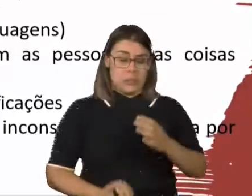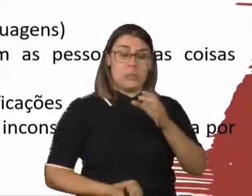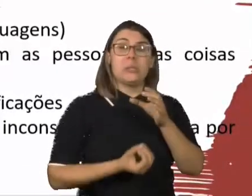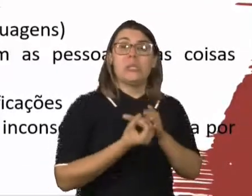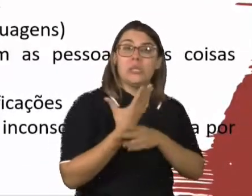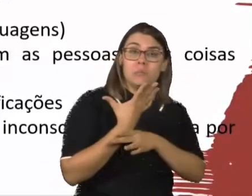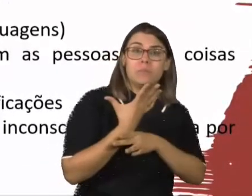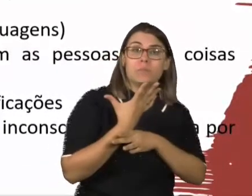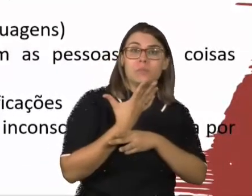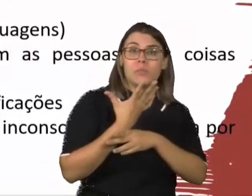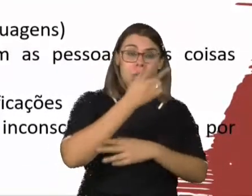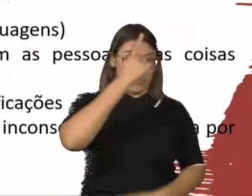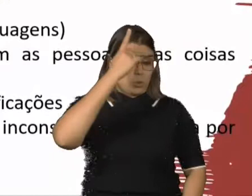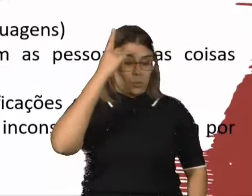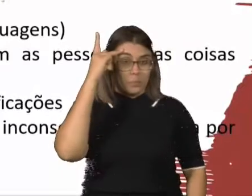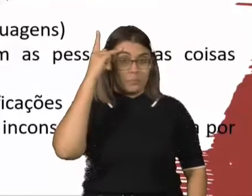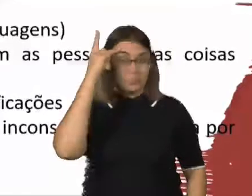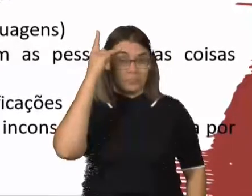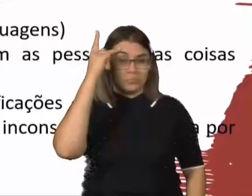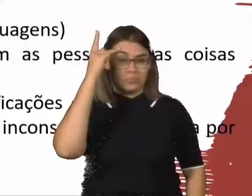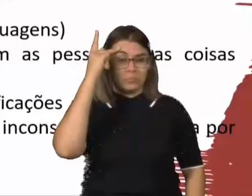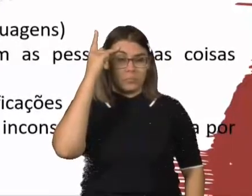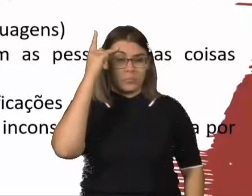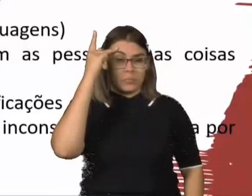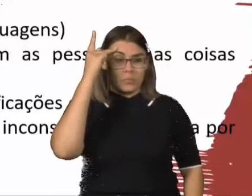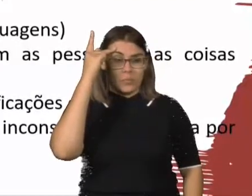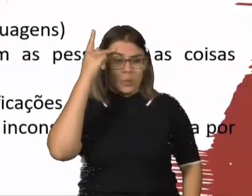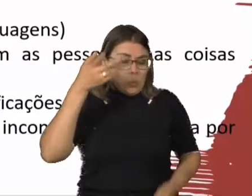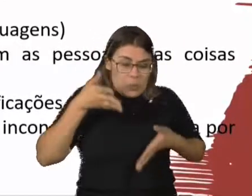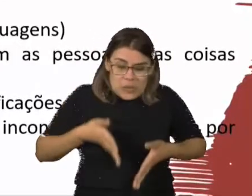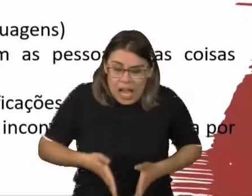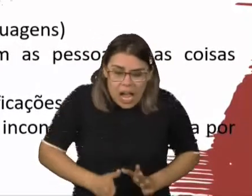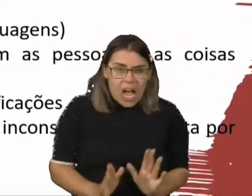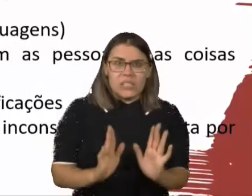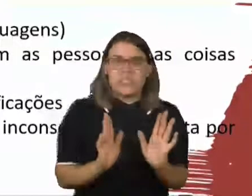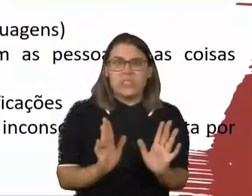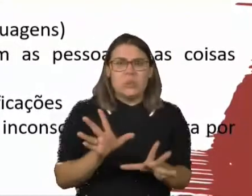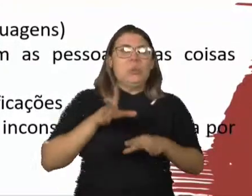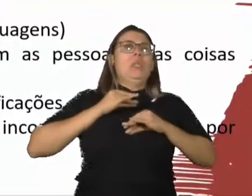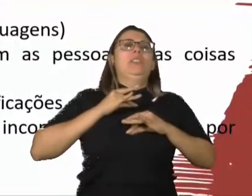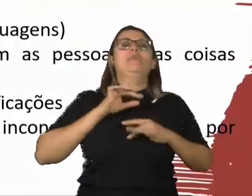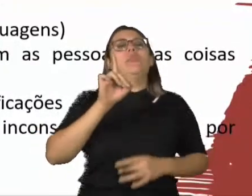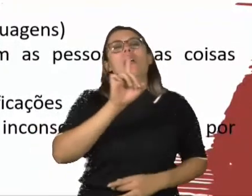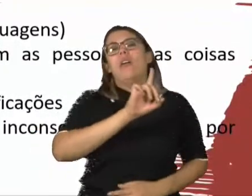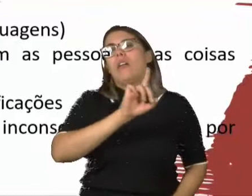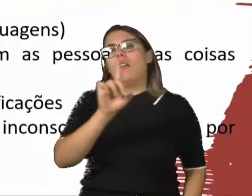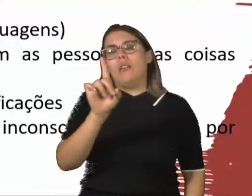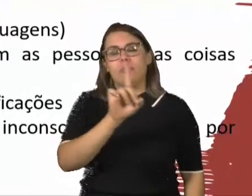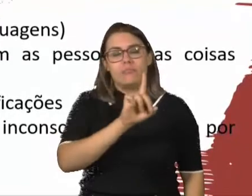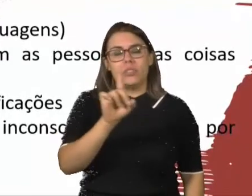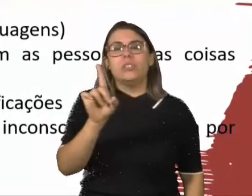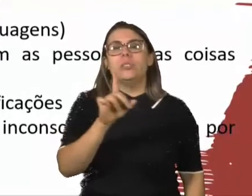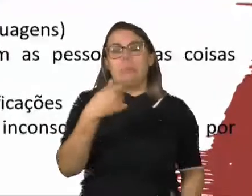nos tornamos pessoas. Ela é uma instância que ela não é inata, que um outro humano que está na linguagem